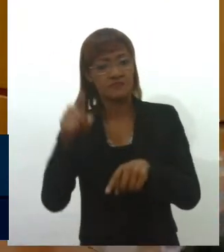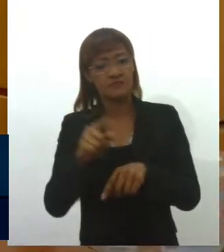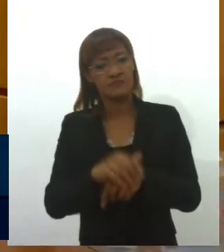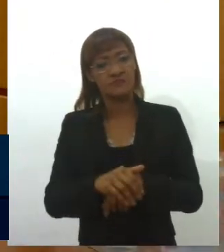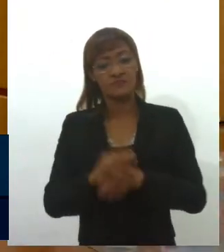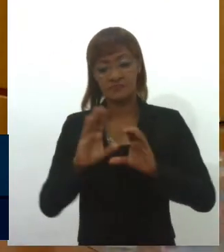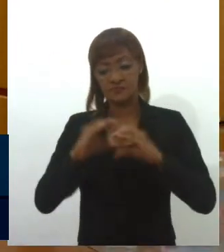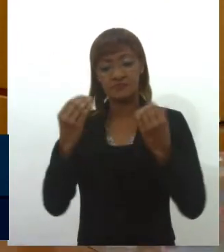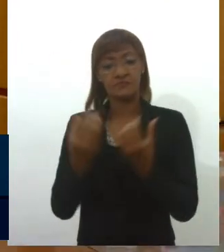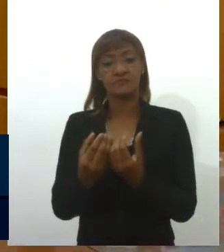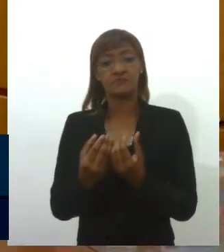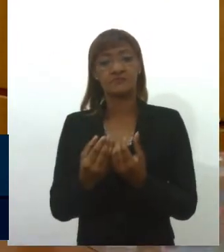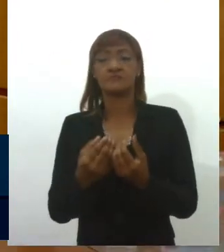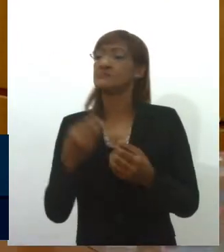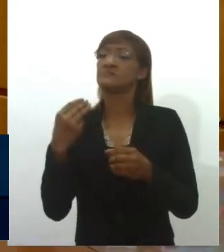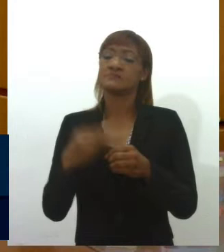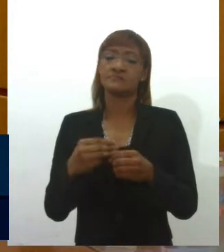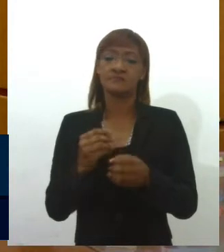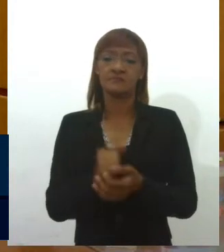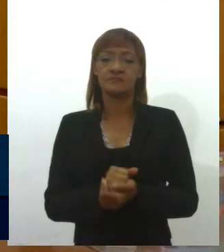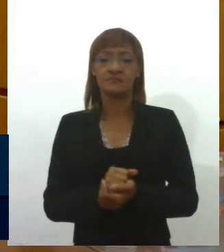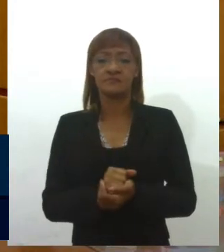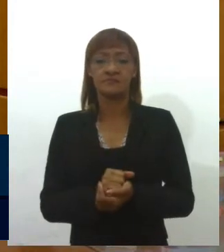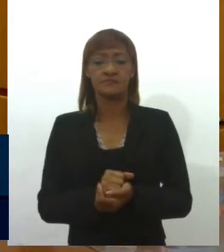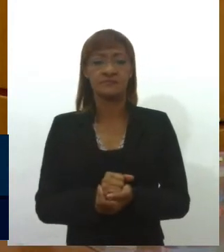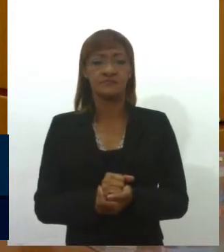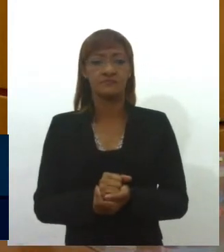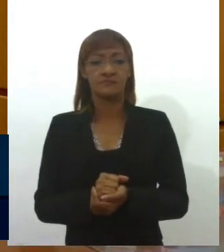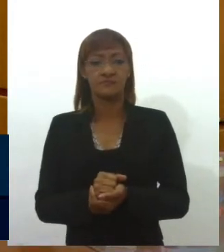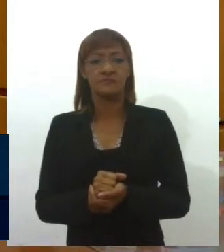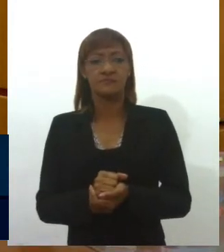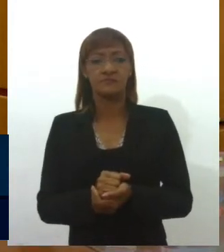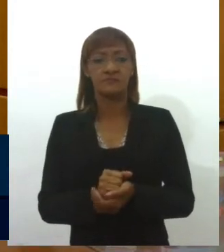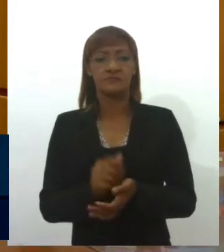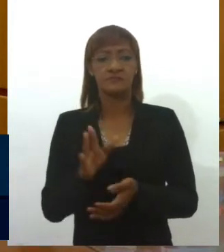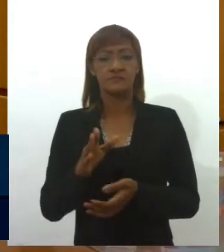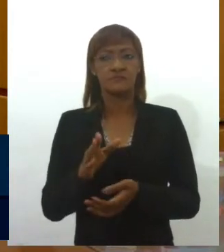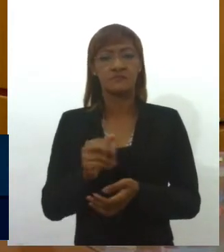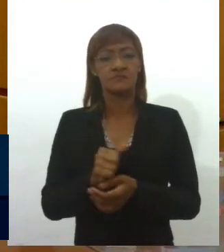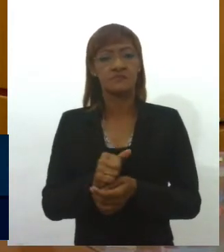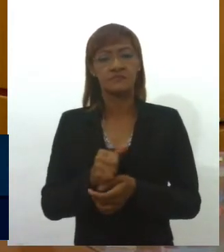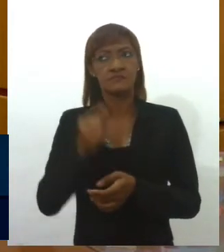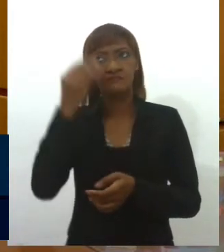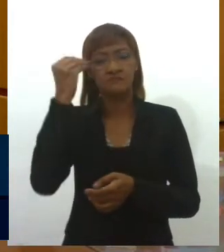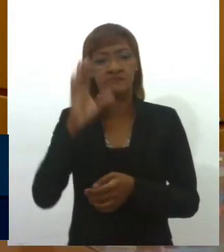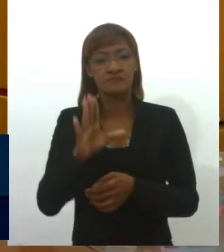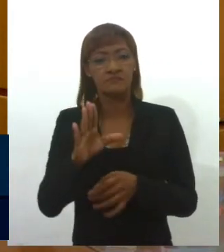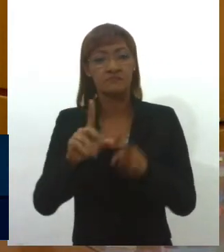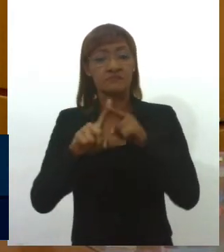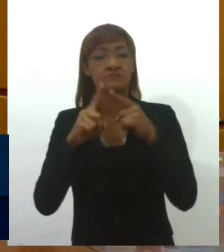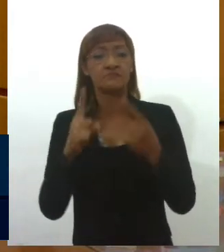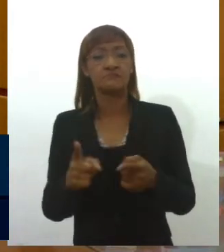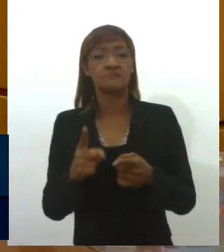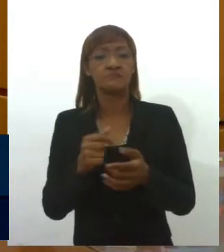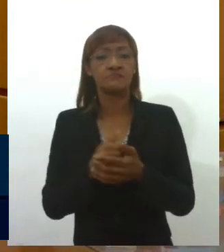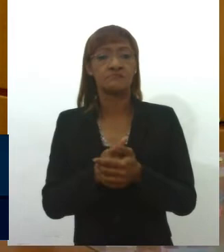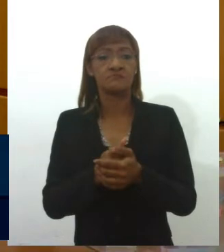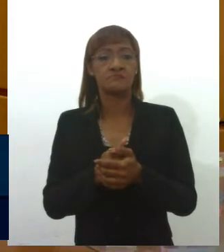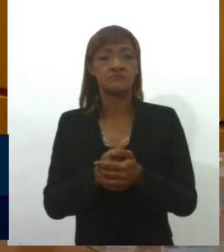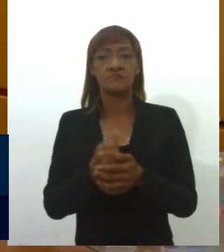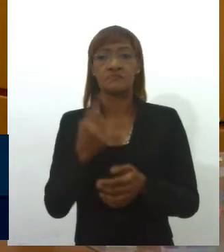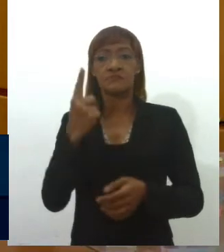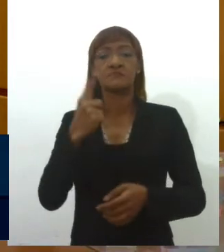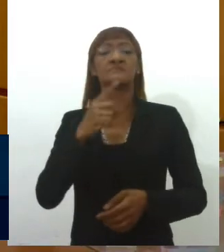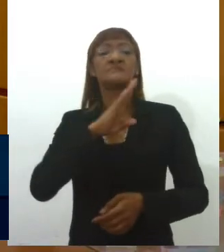Câmara Municipal, numa determinada legislatura, de triste memória, tinha um colega que de vez em quando se achava no direito